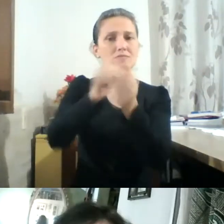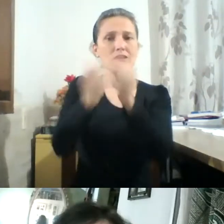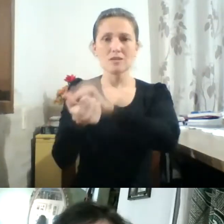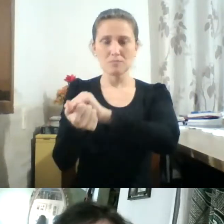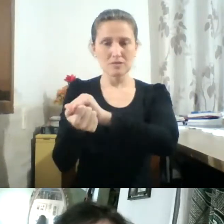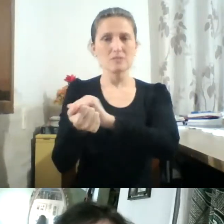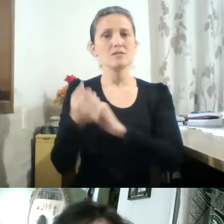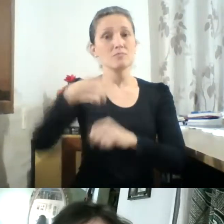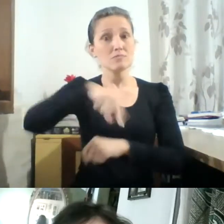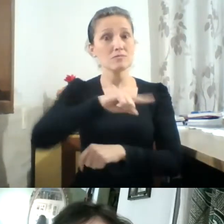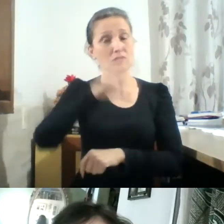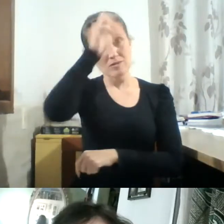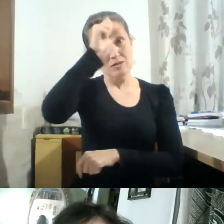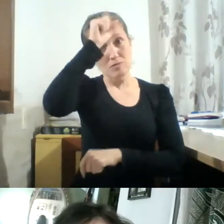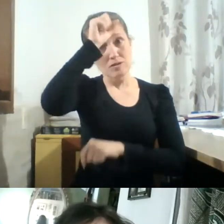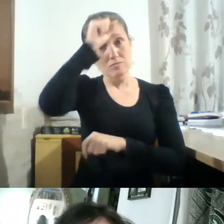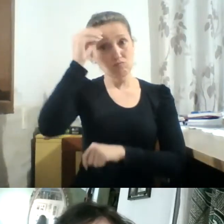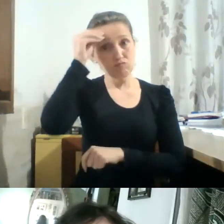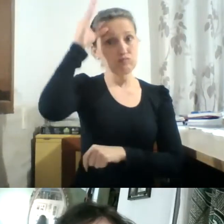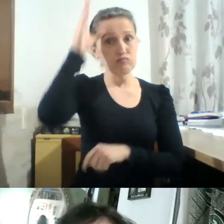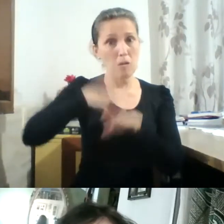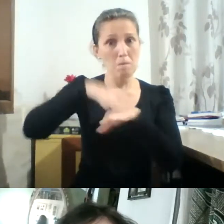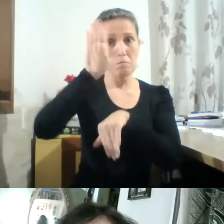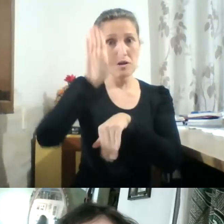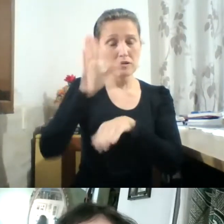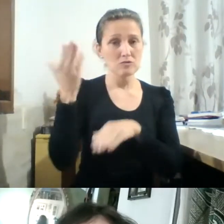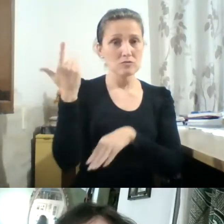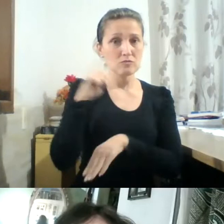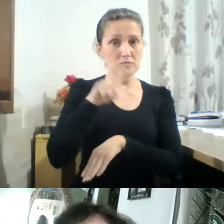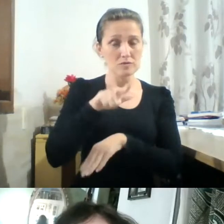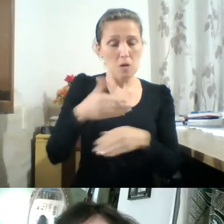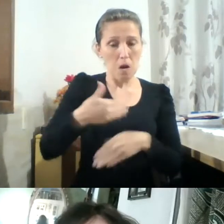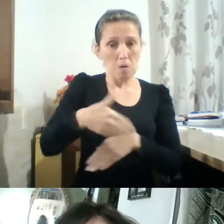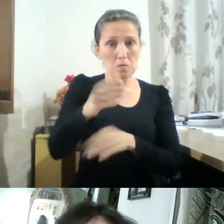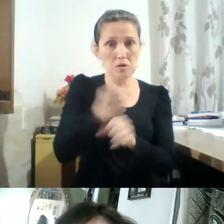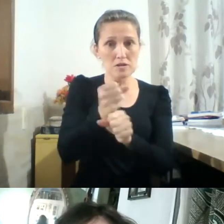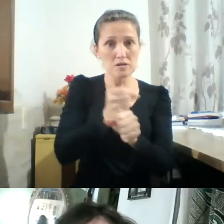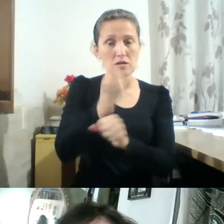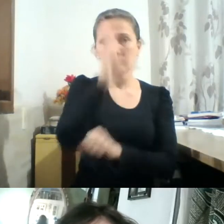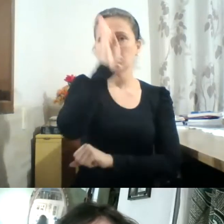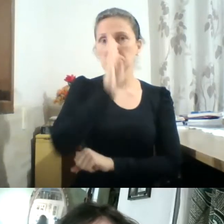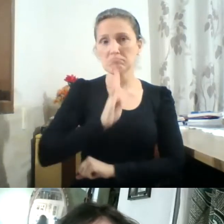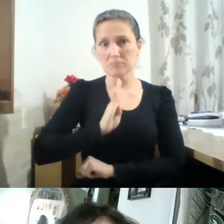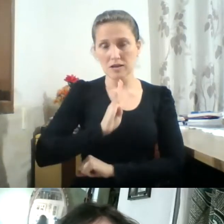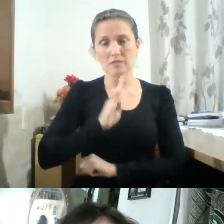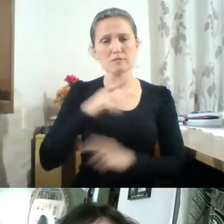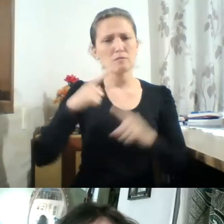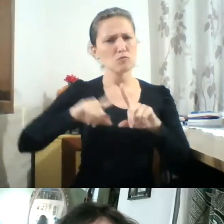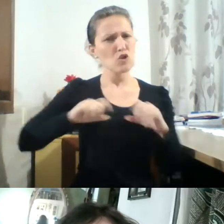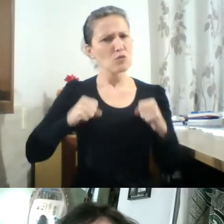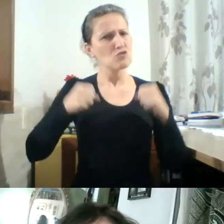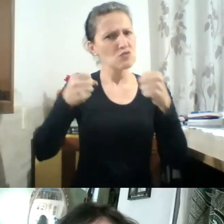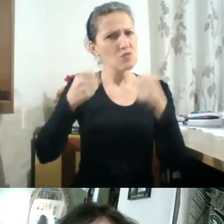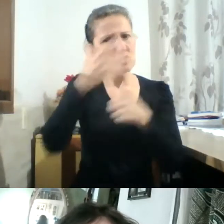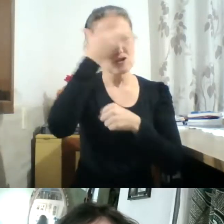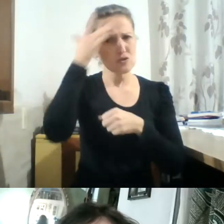de nossos conhecimentos. E neste ano, o BC Foto Festival é totalmente gratuito, graças ao esforço de seus realizadores,